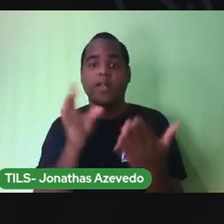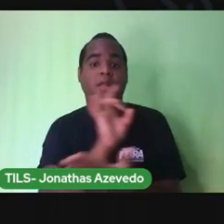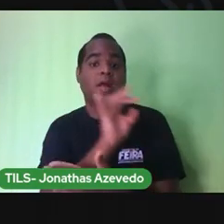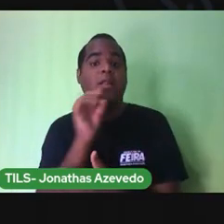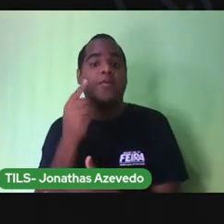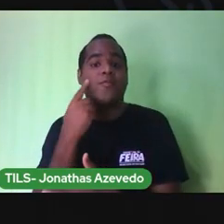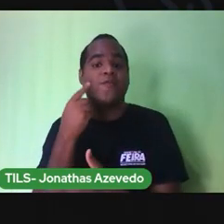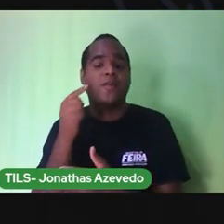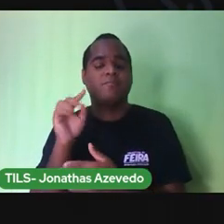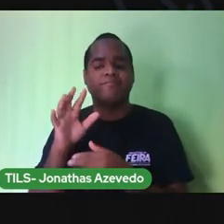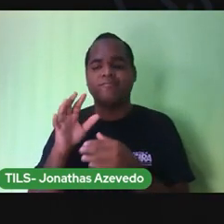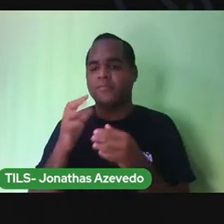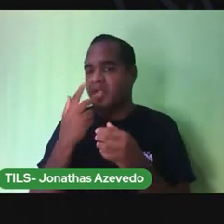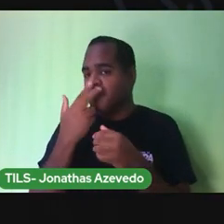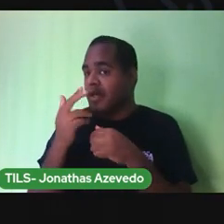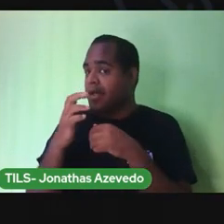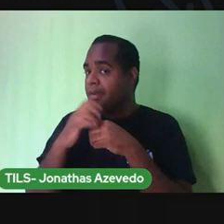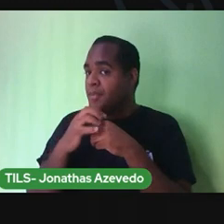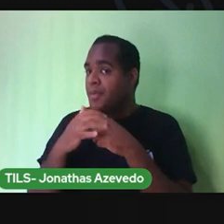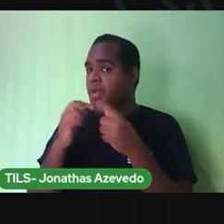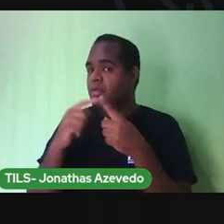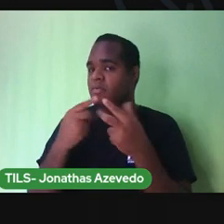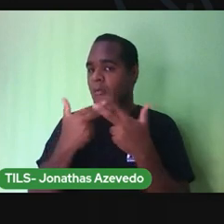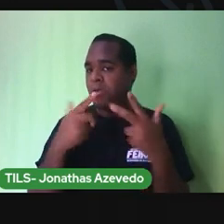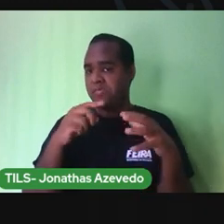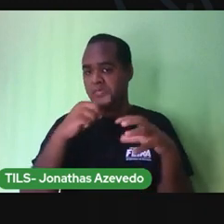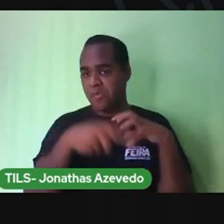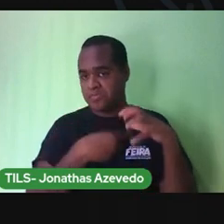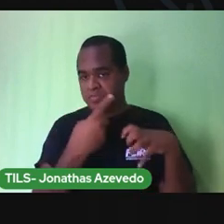Faz de conta que essa bola aqui é o nosso planeta, tá bom?